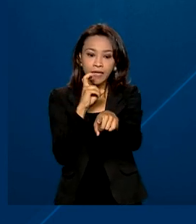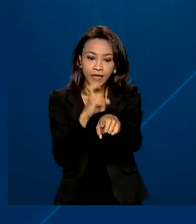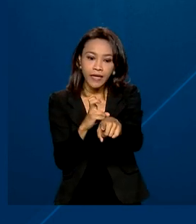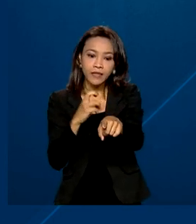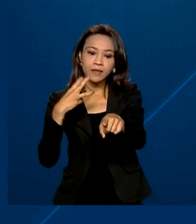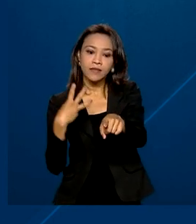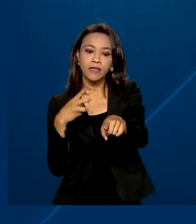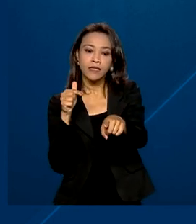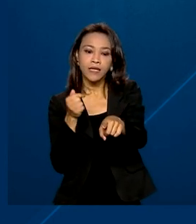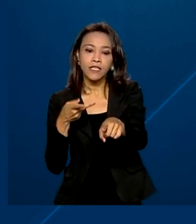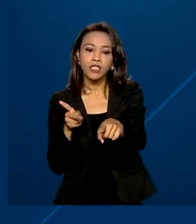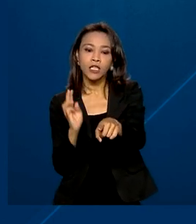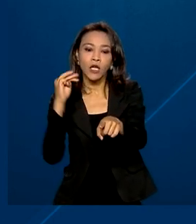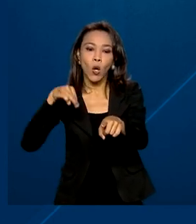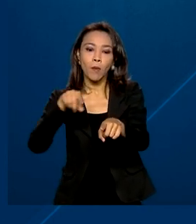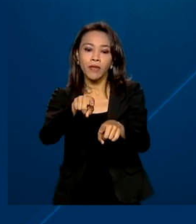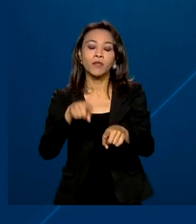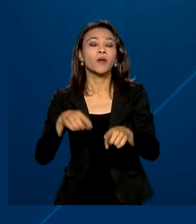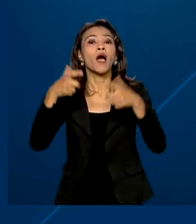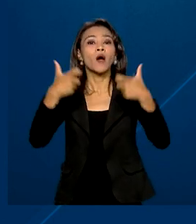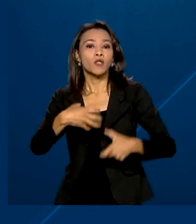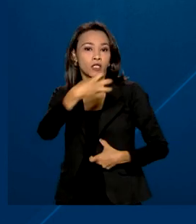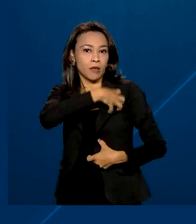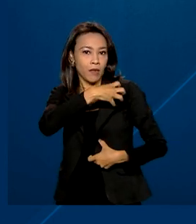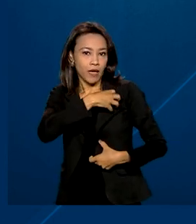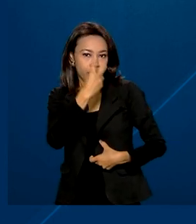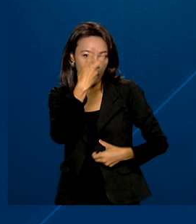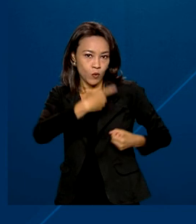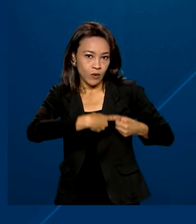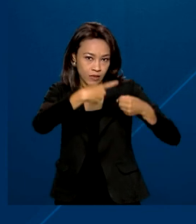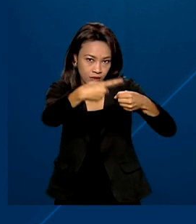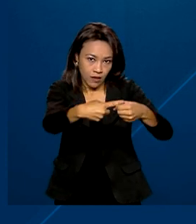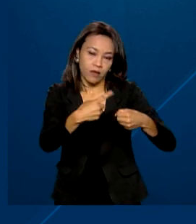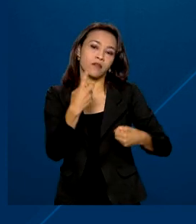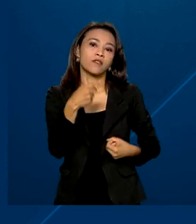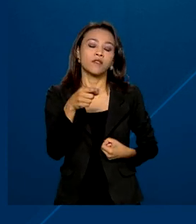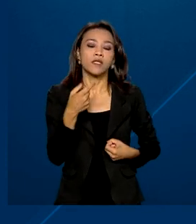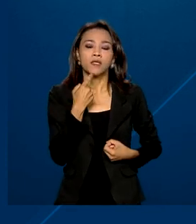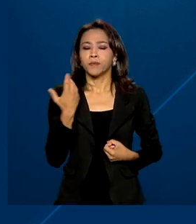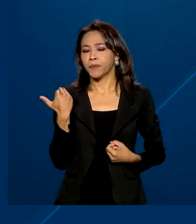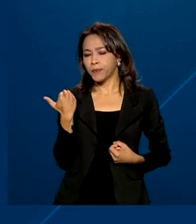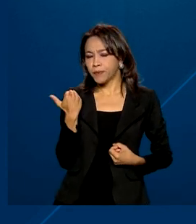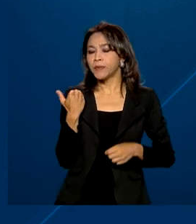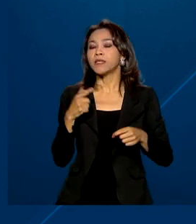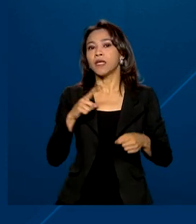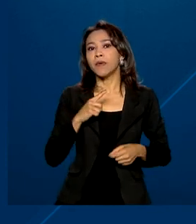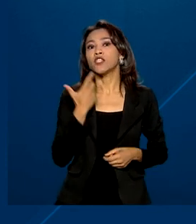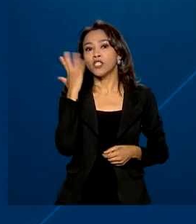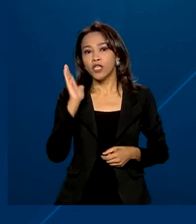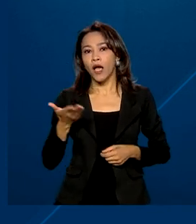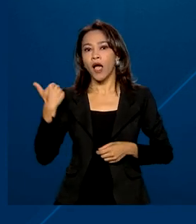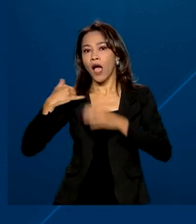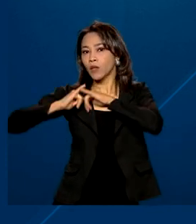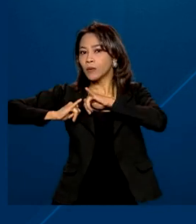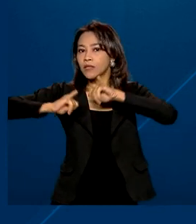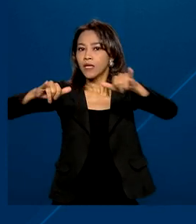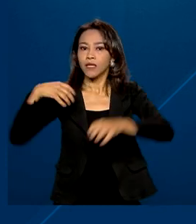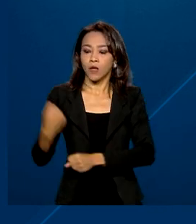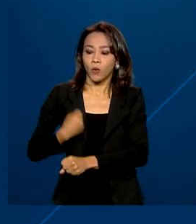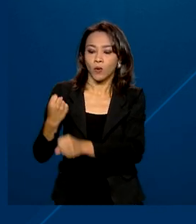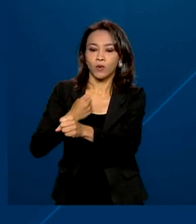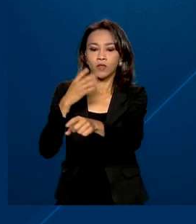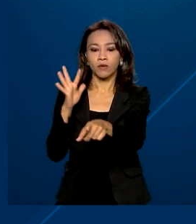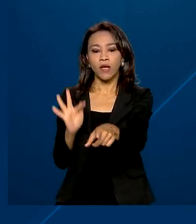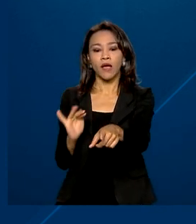quilômetros entre as cidades baianas de Ilhéus e Caetité. Recentemente, também foi anunciado o início das obras da